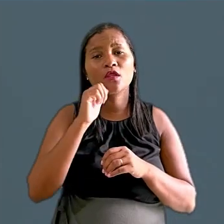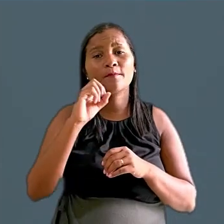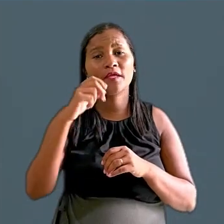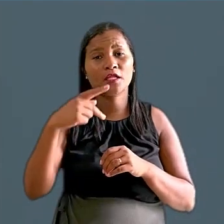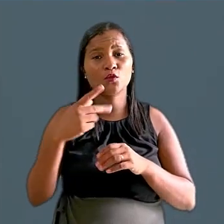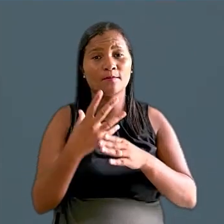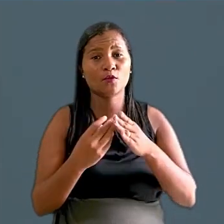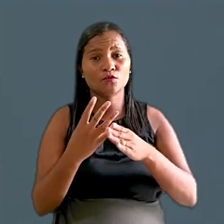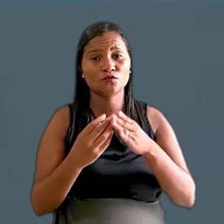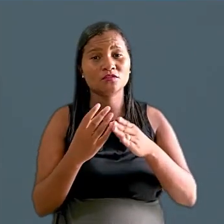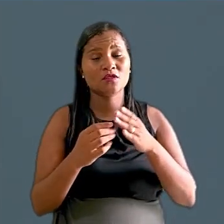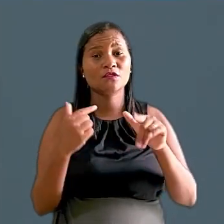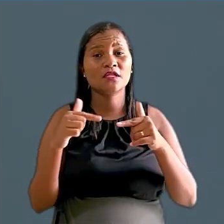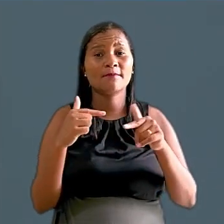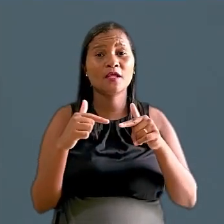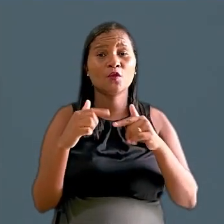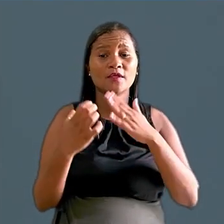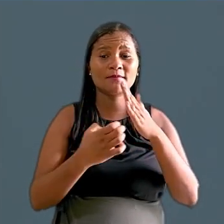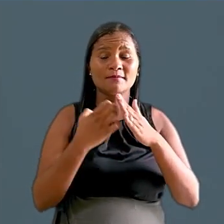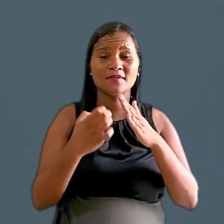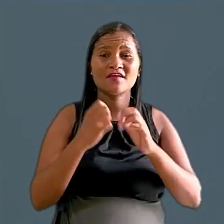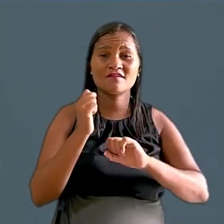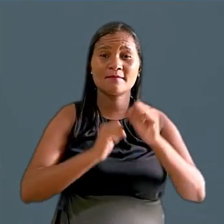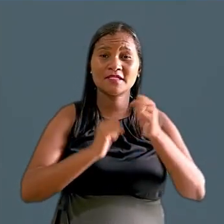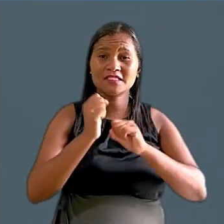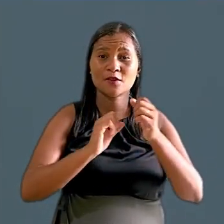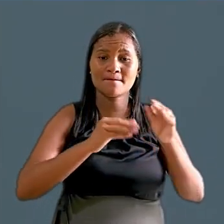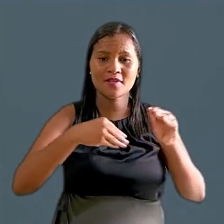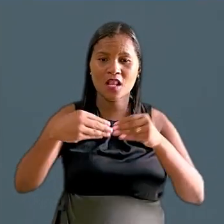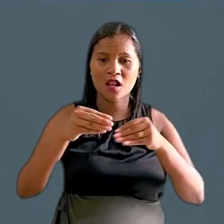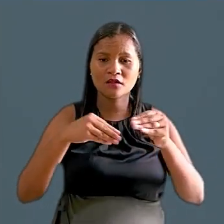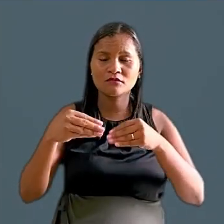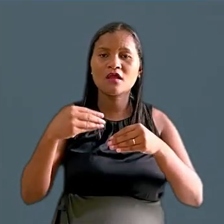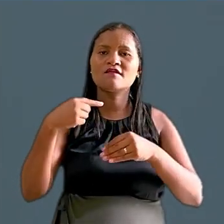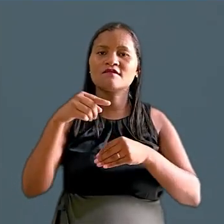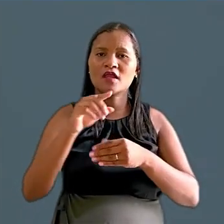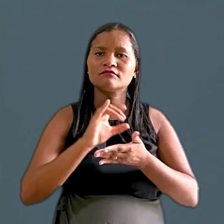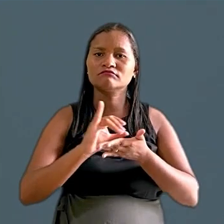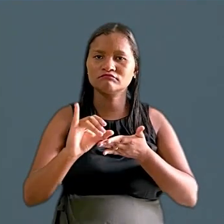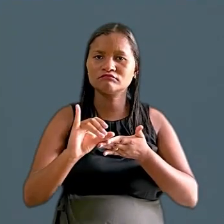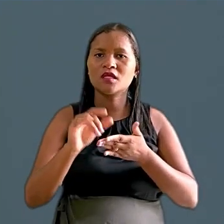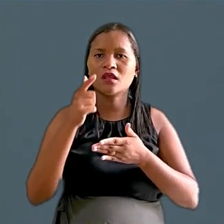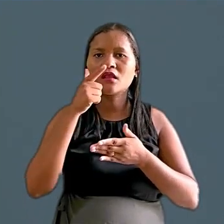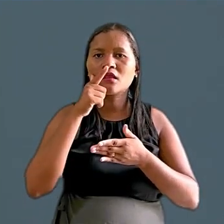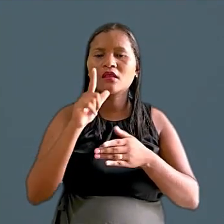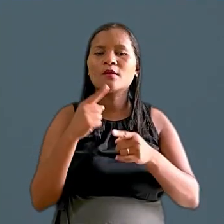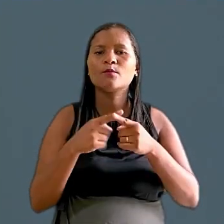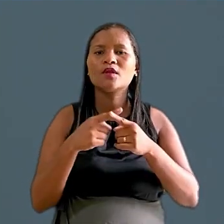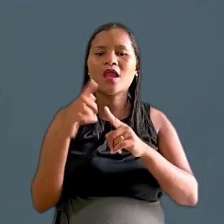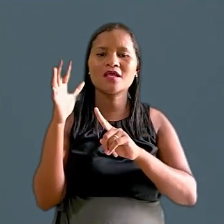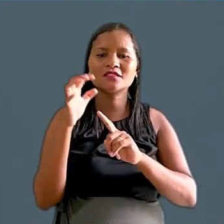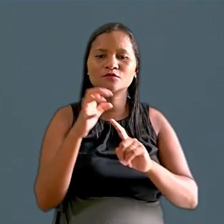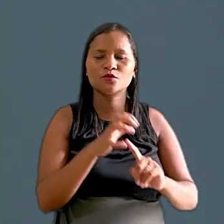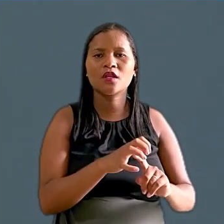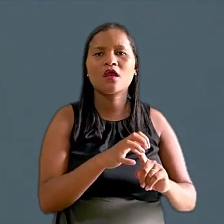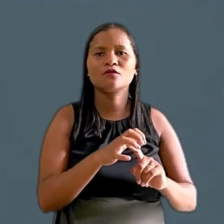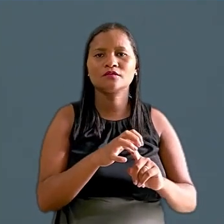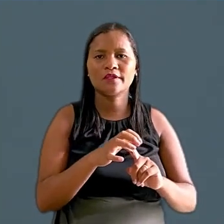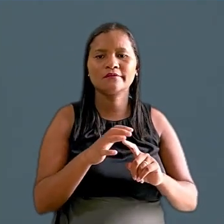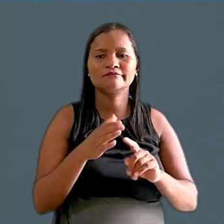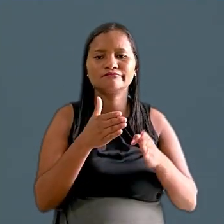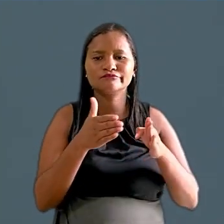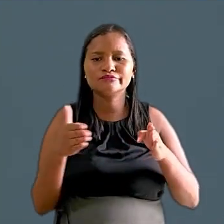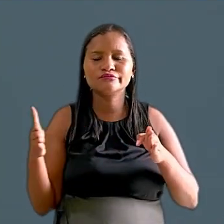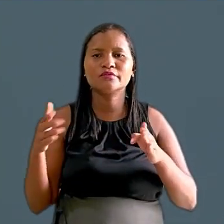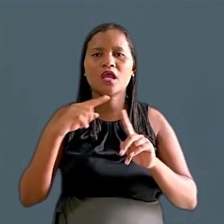E uma operadora de produção que trabalhou em uma empresa de fabricação de plástico vai receber indenização por ter sofrido assédio